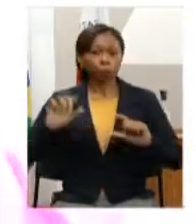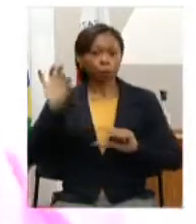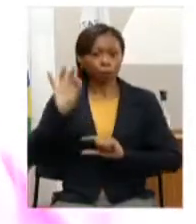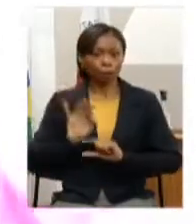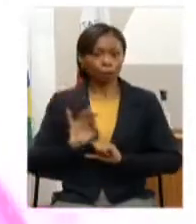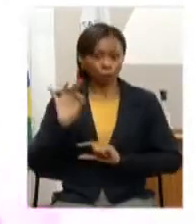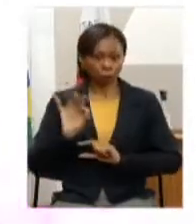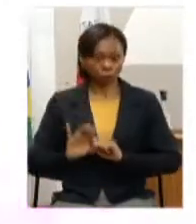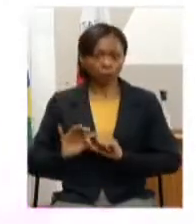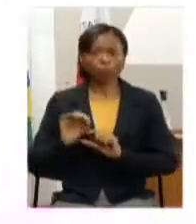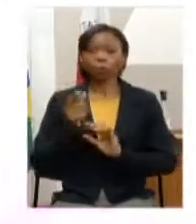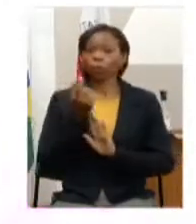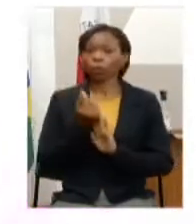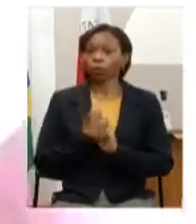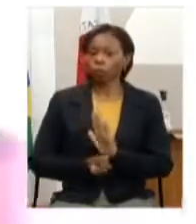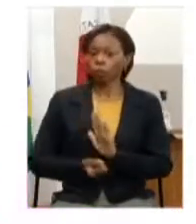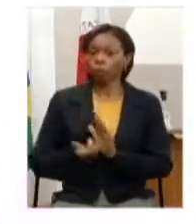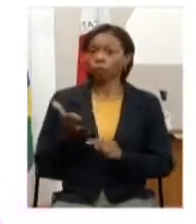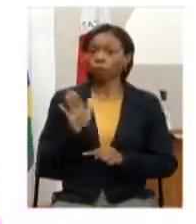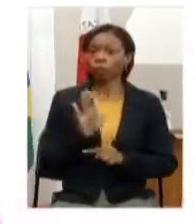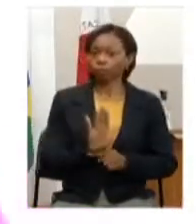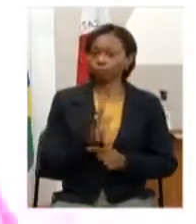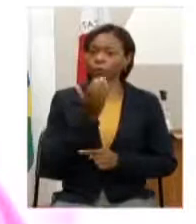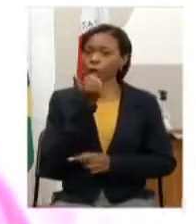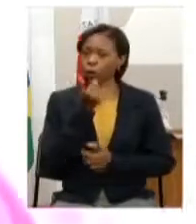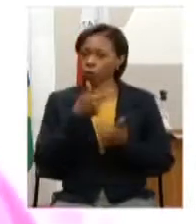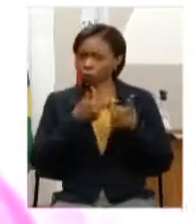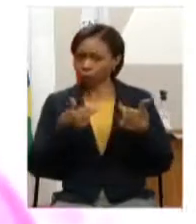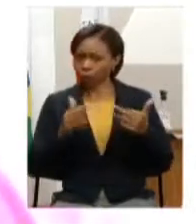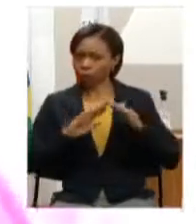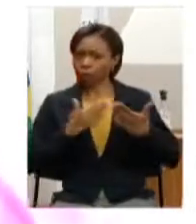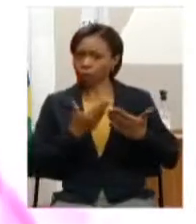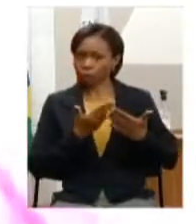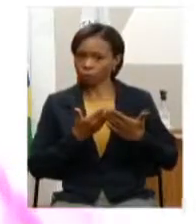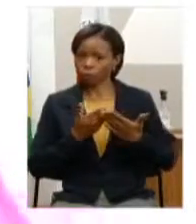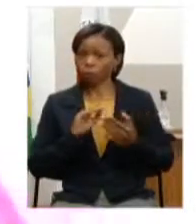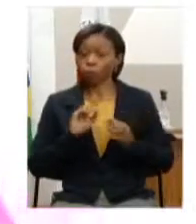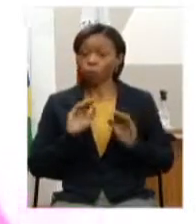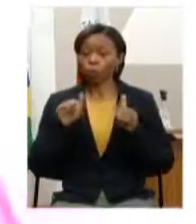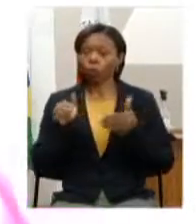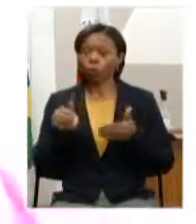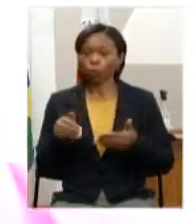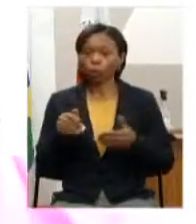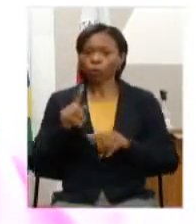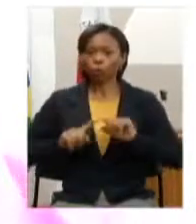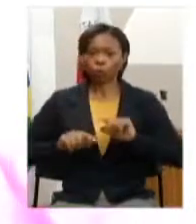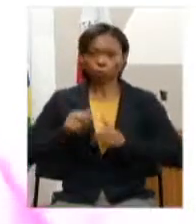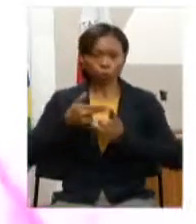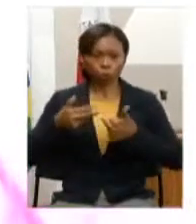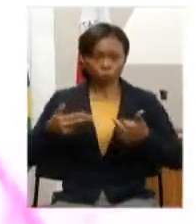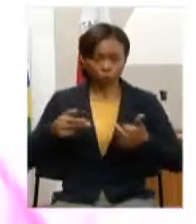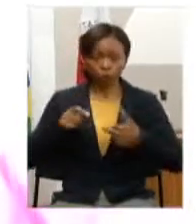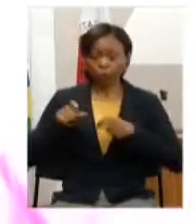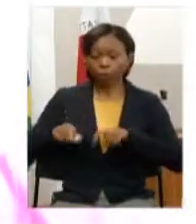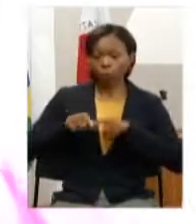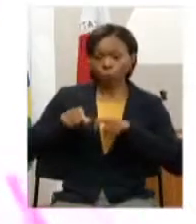de recursos do Programa de Alimentação Escolar PNAE destinado à aquisição de produtos da agricultura familiar